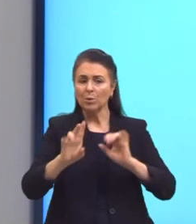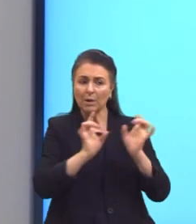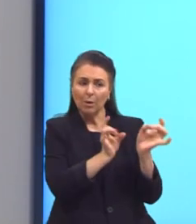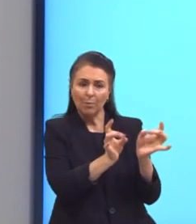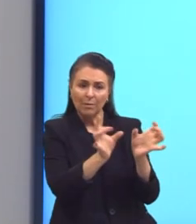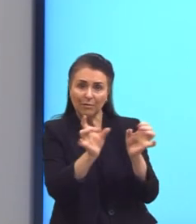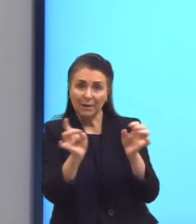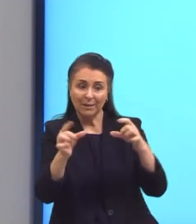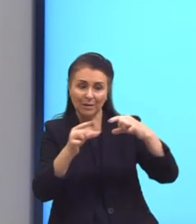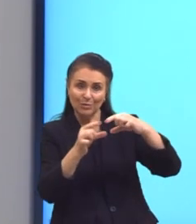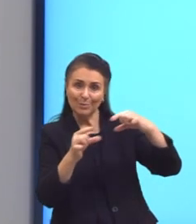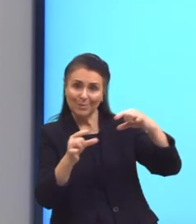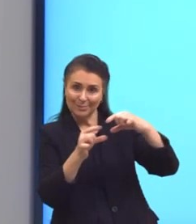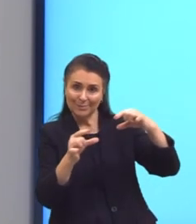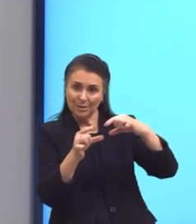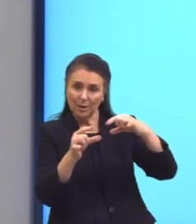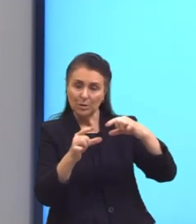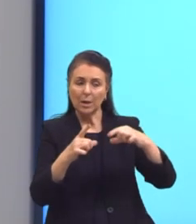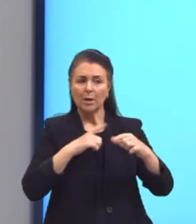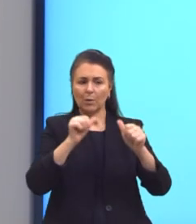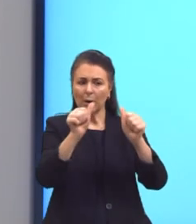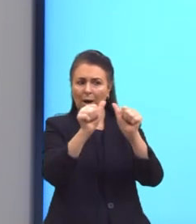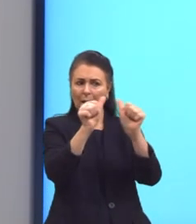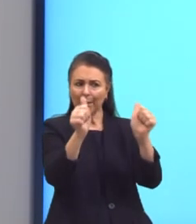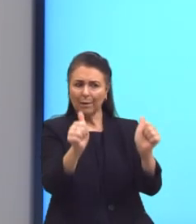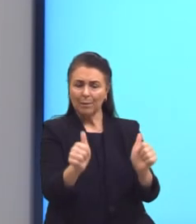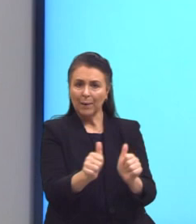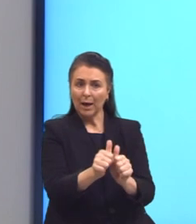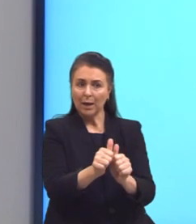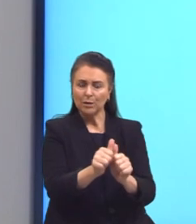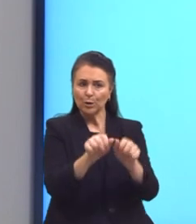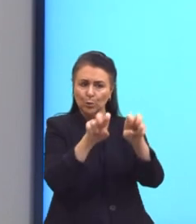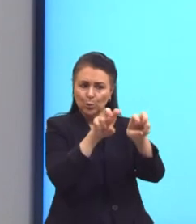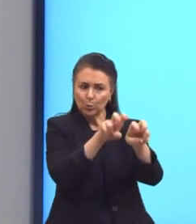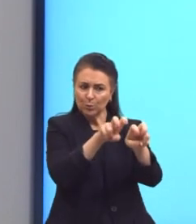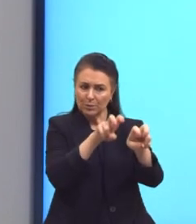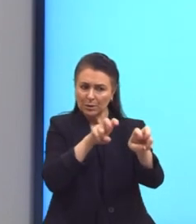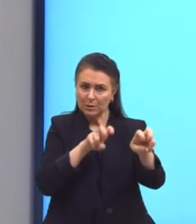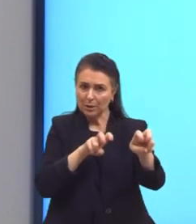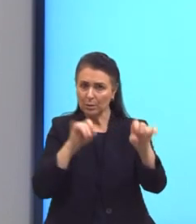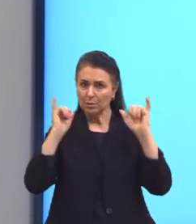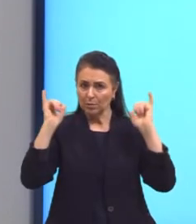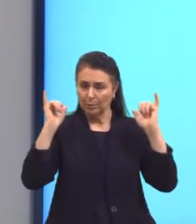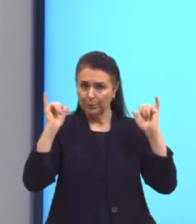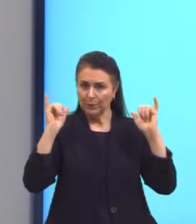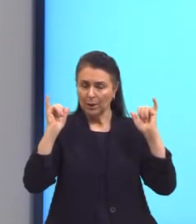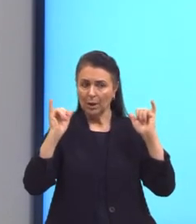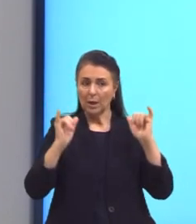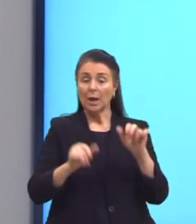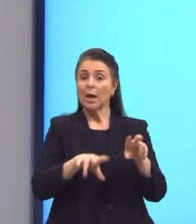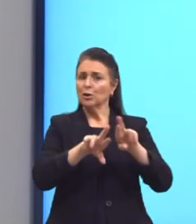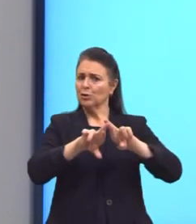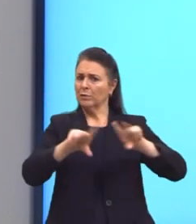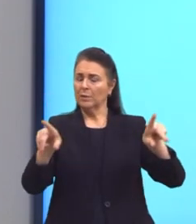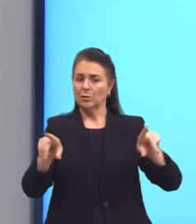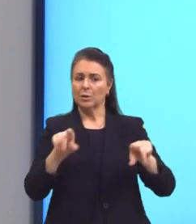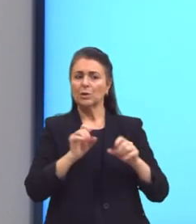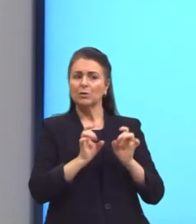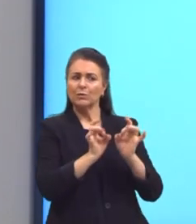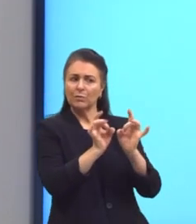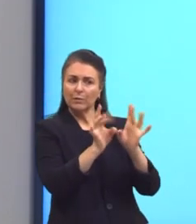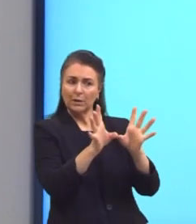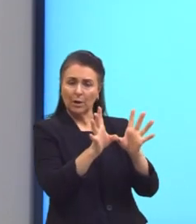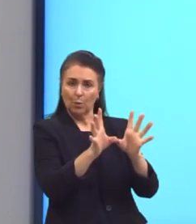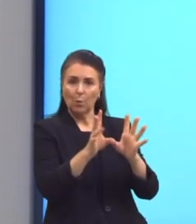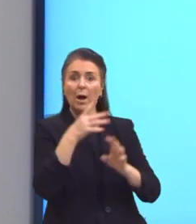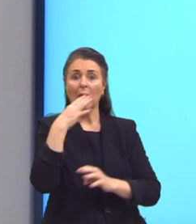de passagens que fornece a imagem de todos os assentos do ônibus, diferenciando os assentos já vendidos, por uma cor mais